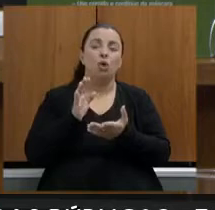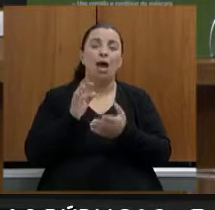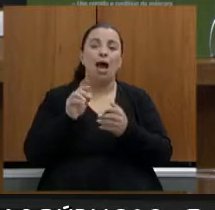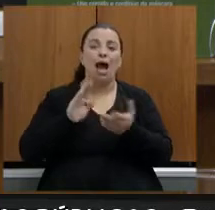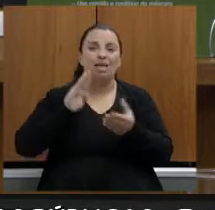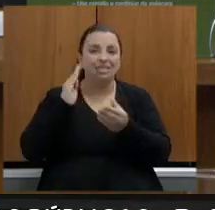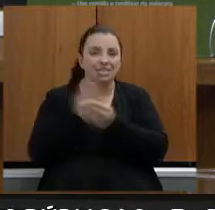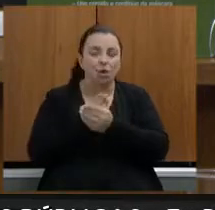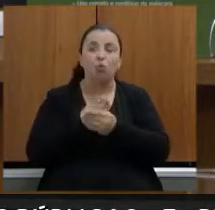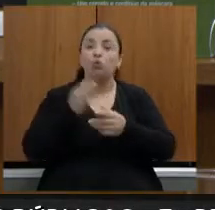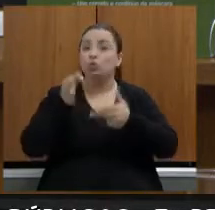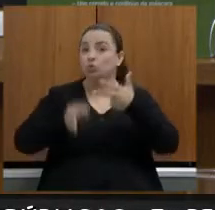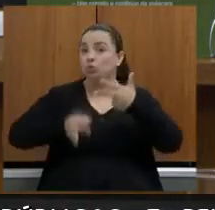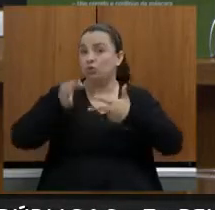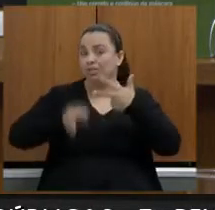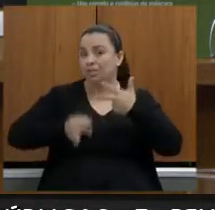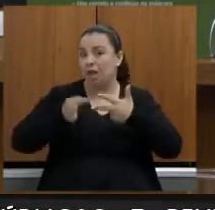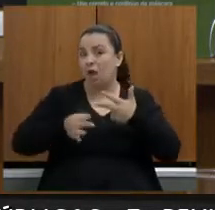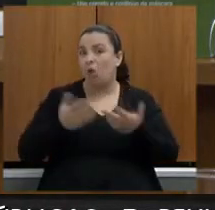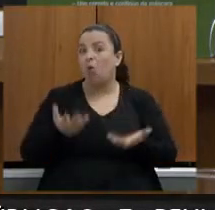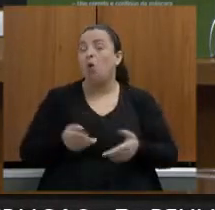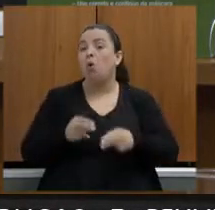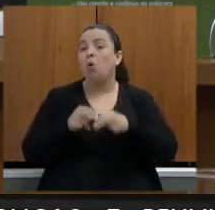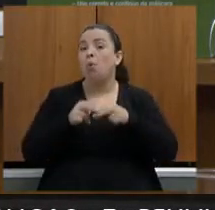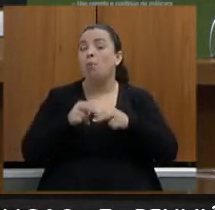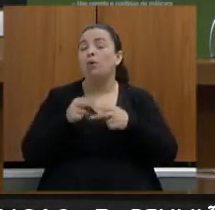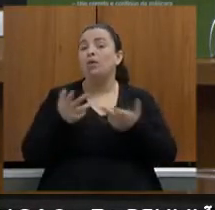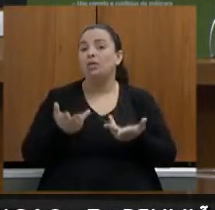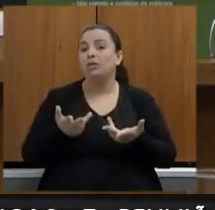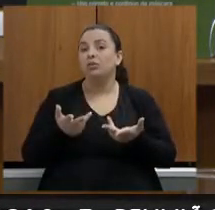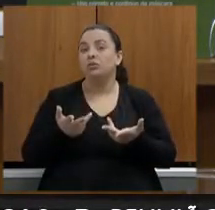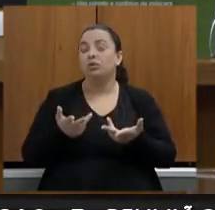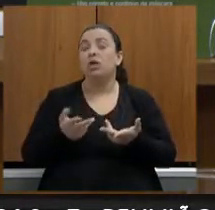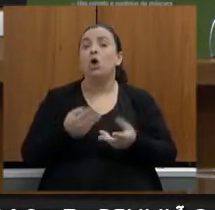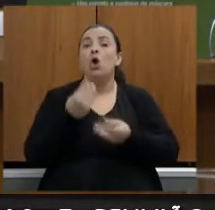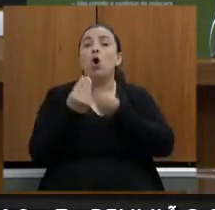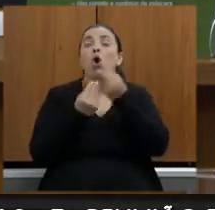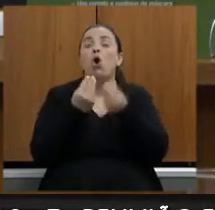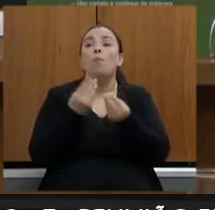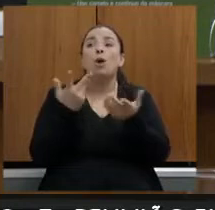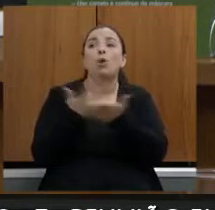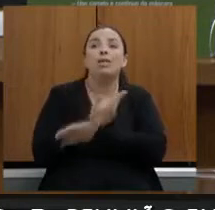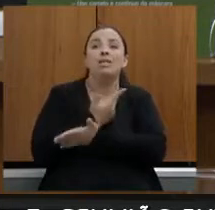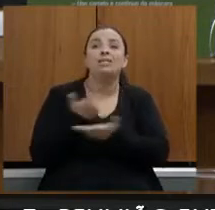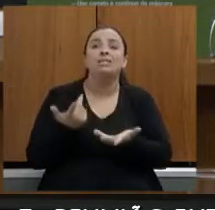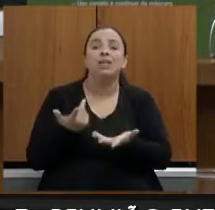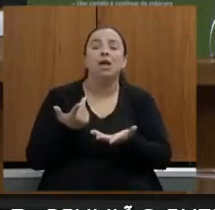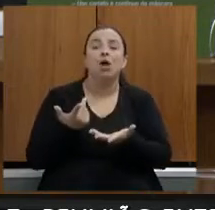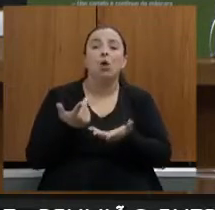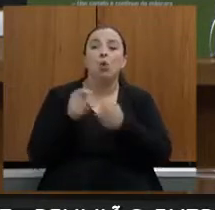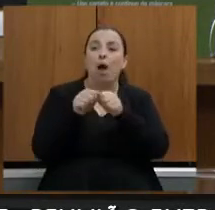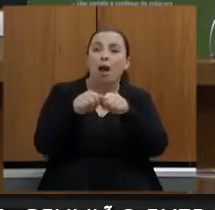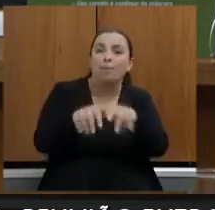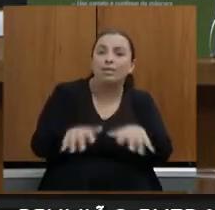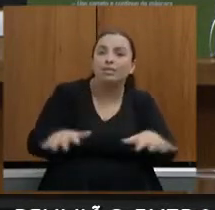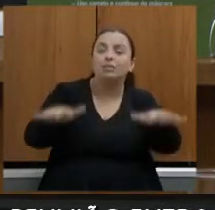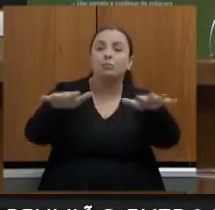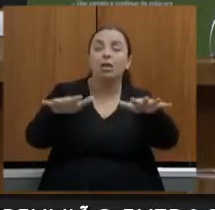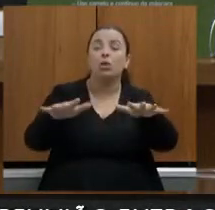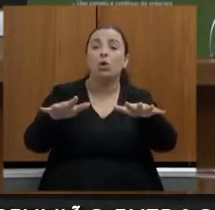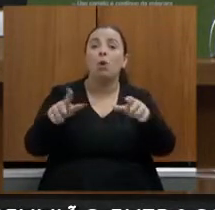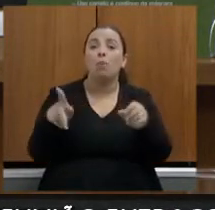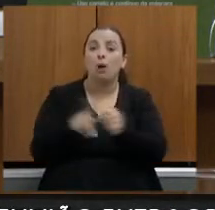manancial com a questão do abastecimento da região metropolitana de Belo Horizonte a área é sensível do ponto de vista